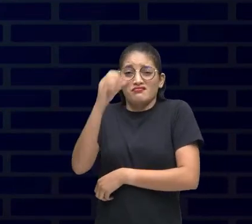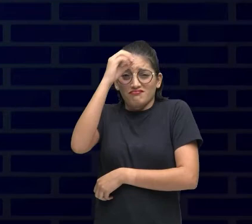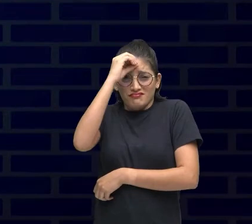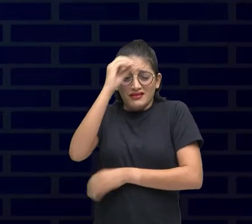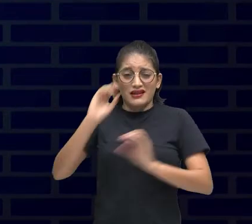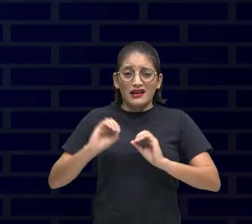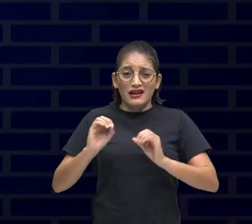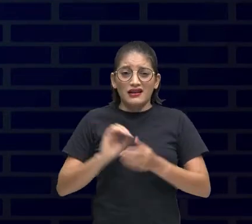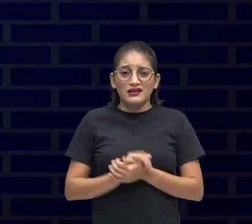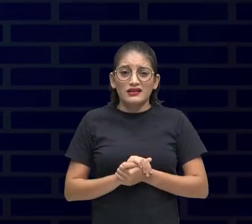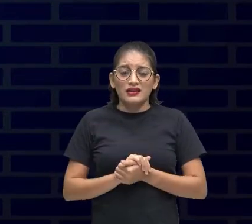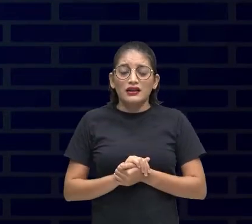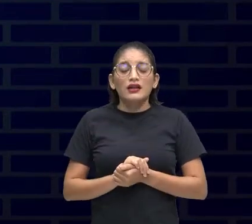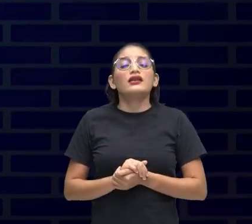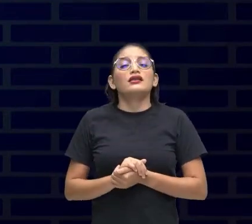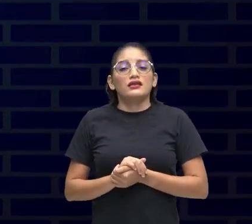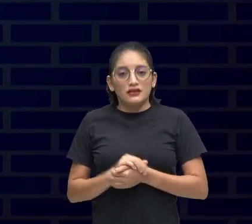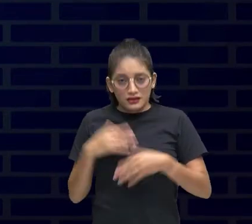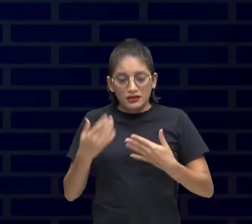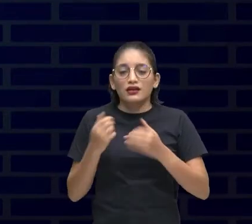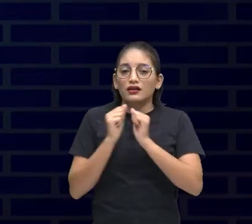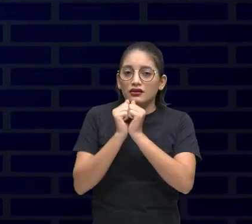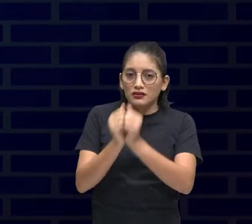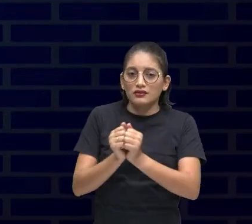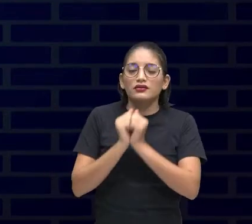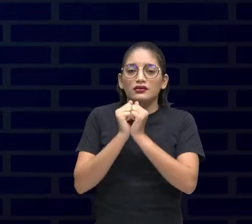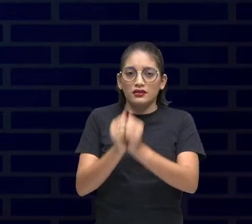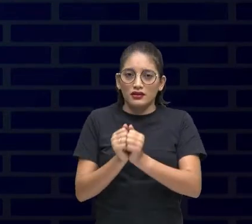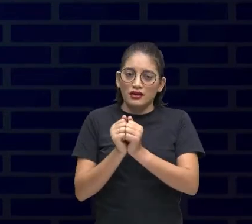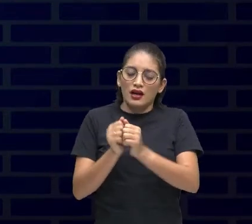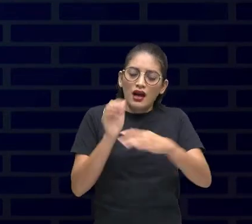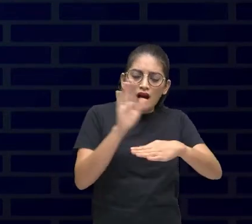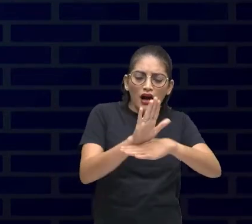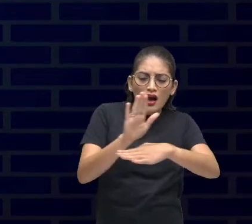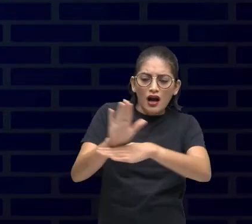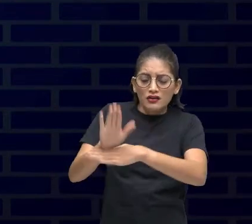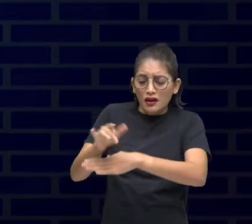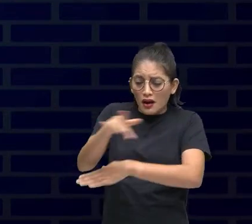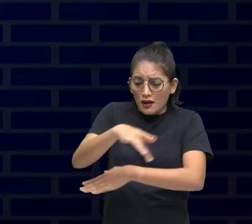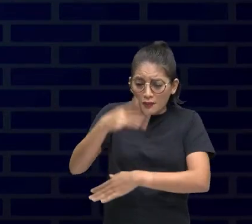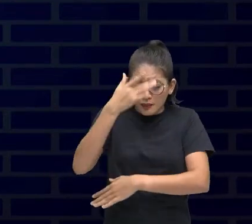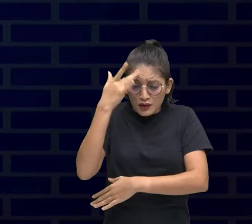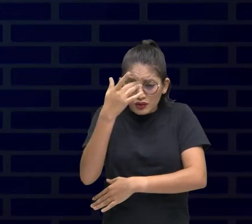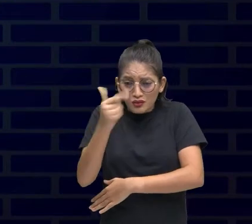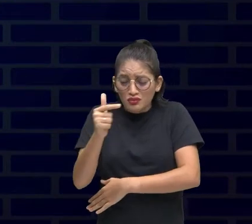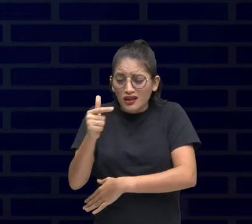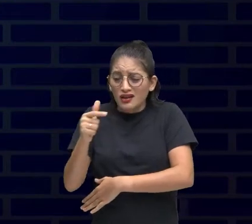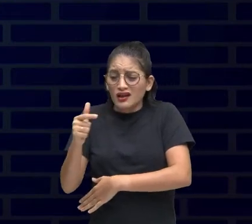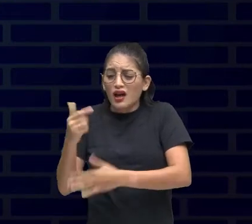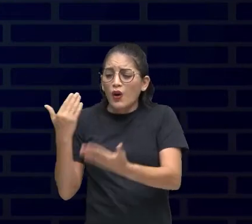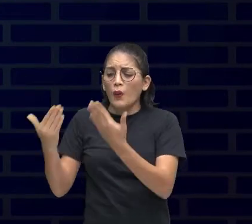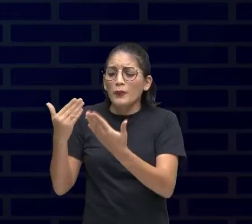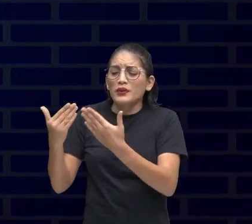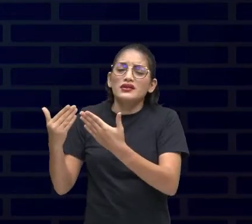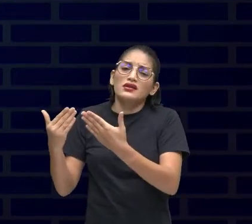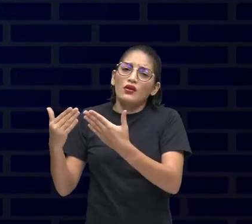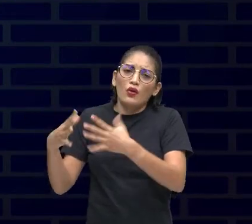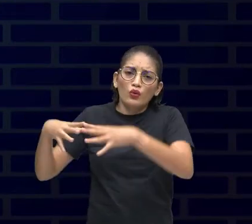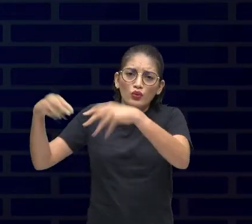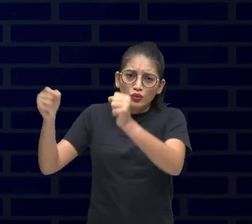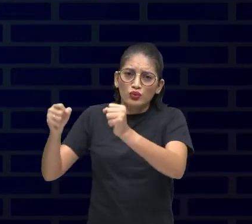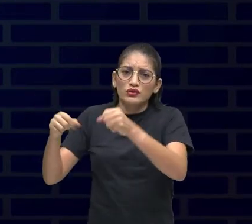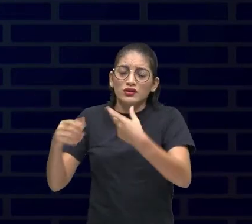Somos como velas acesas Que levam aqueles desprovidos de luz A energia O conhecimento